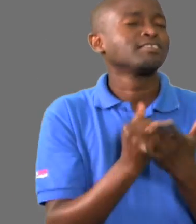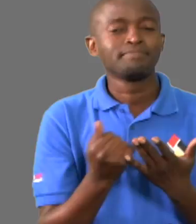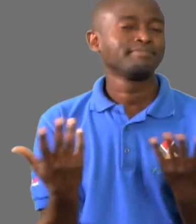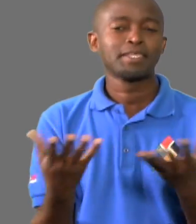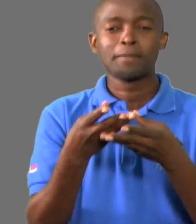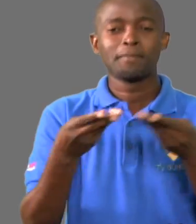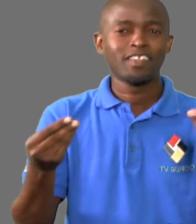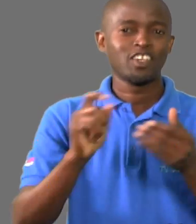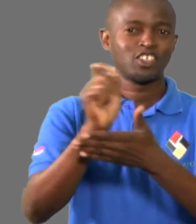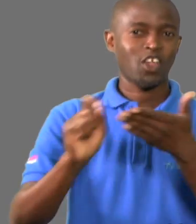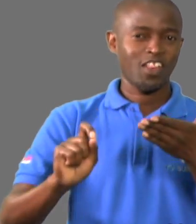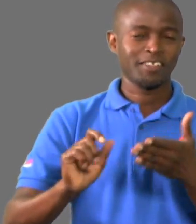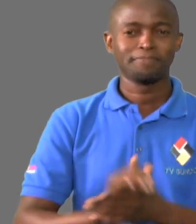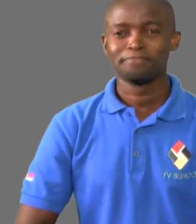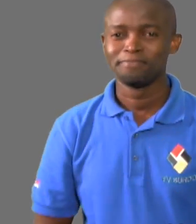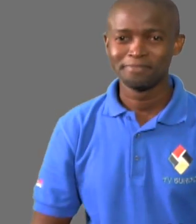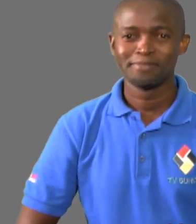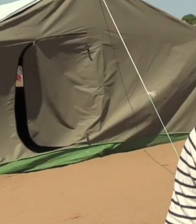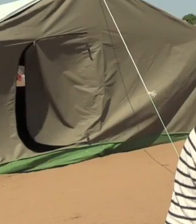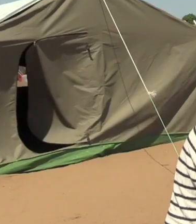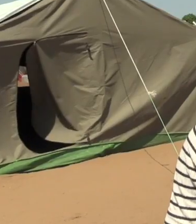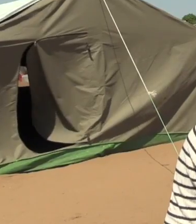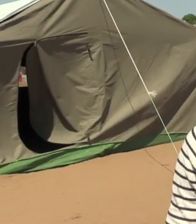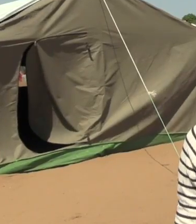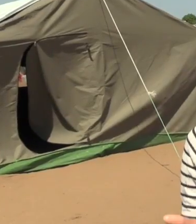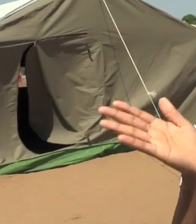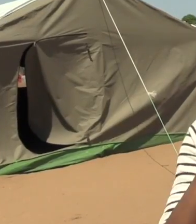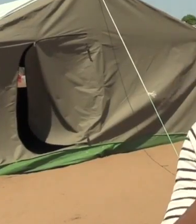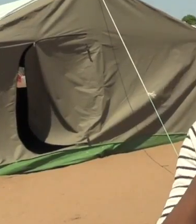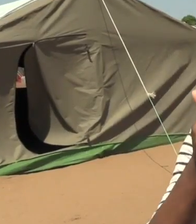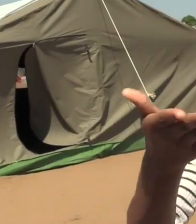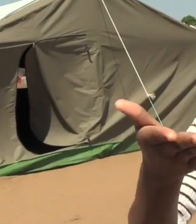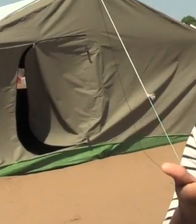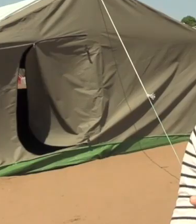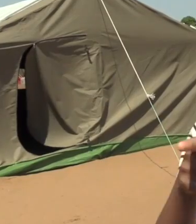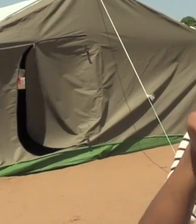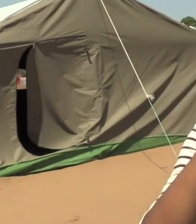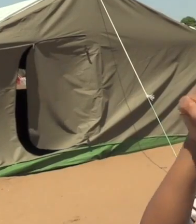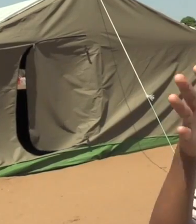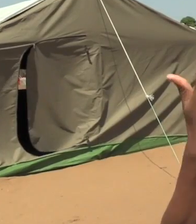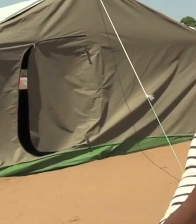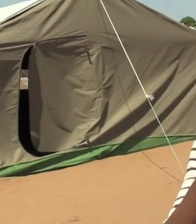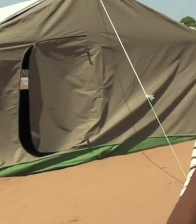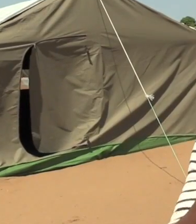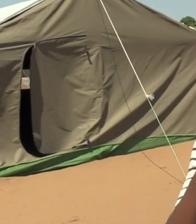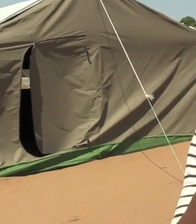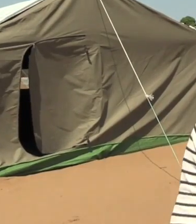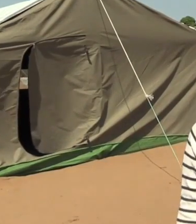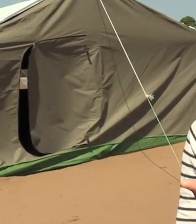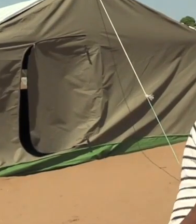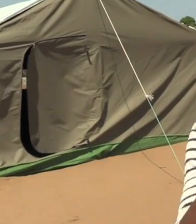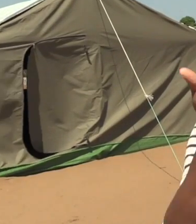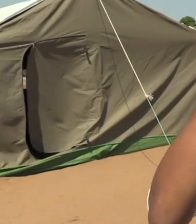nomes de alguns materiais escolares. Olá! Seja bem-vindo ao Espaço de Língua de